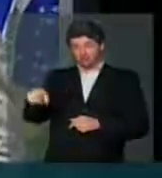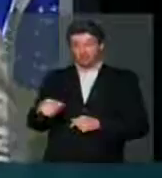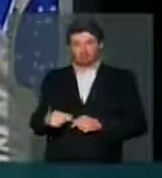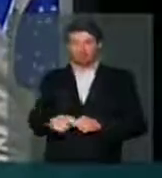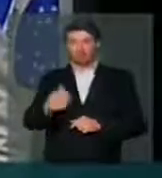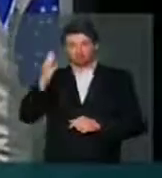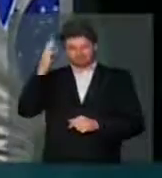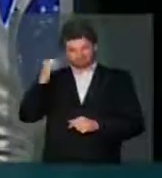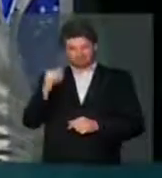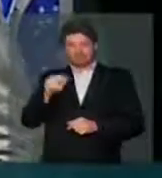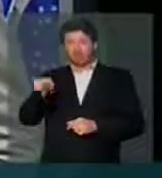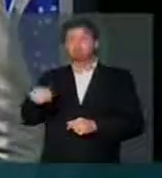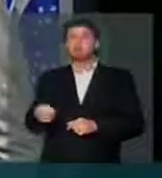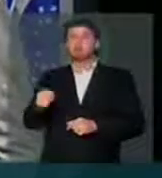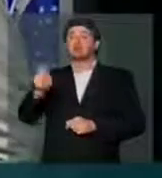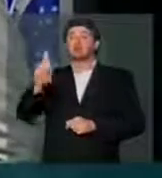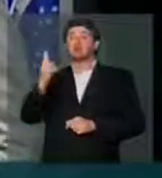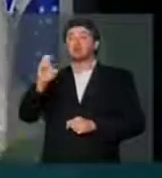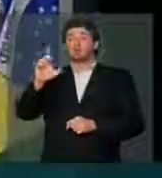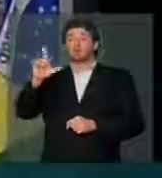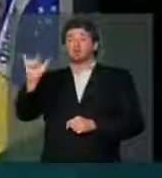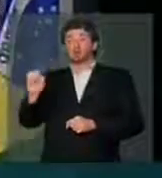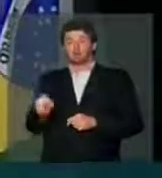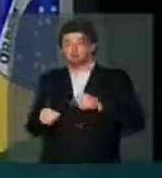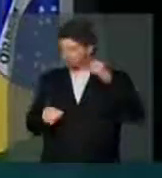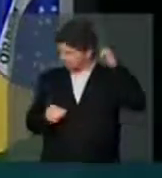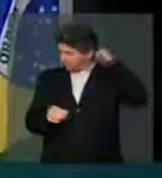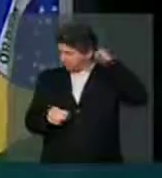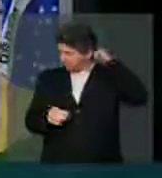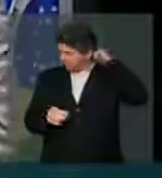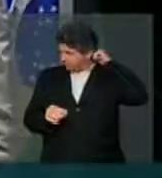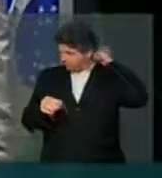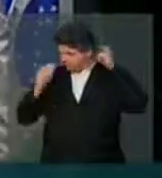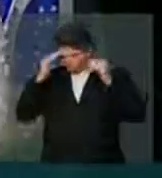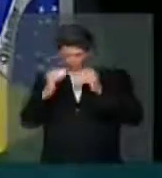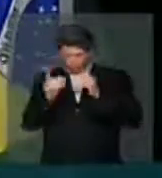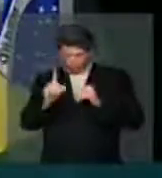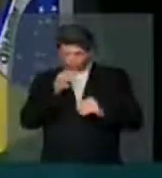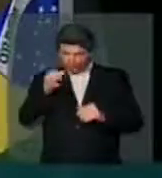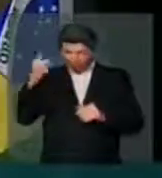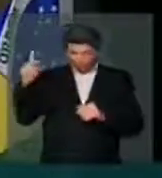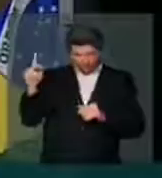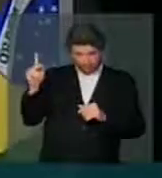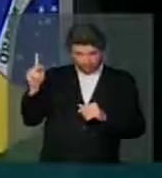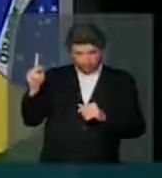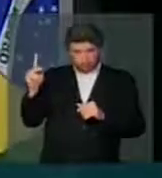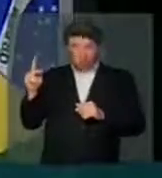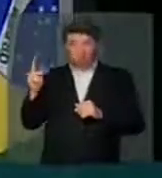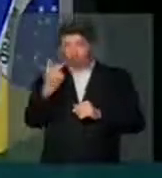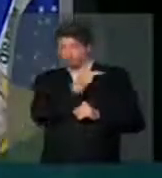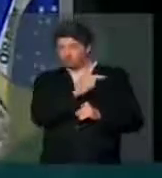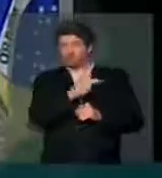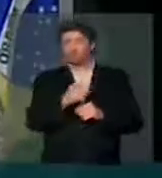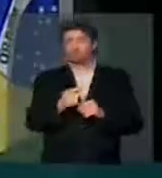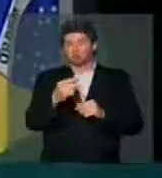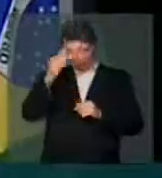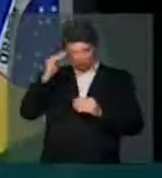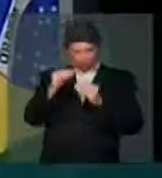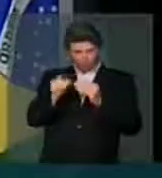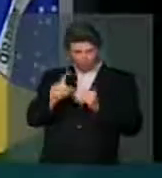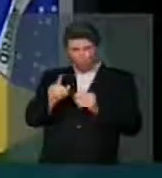sabe quem é o Hélio Micudo pode discordar dele pode discordar da sua peça